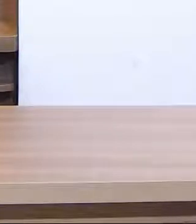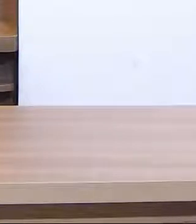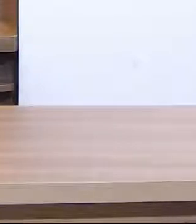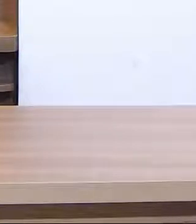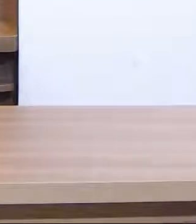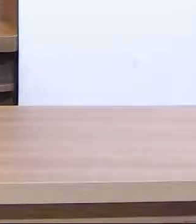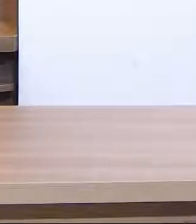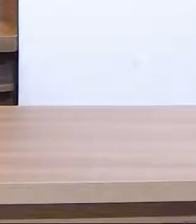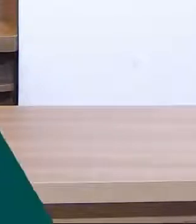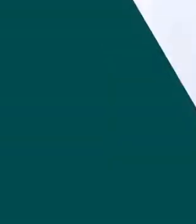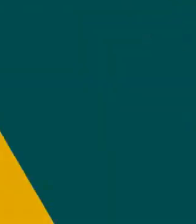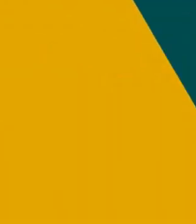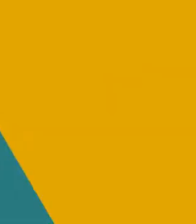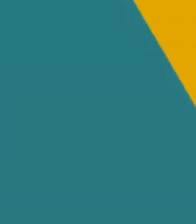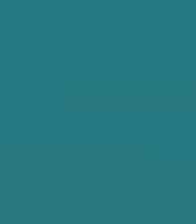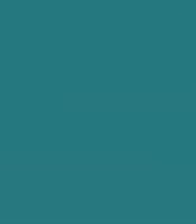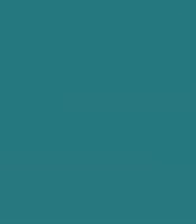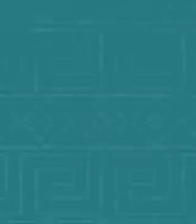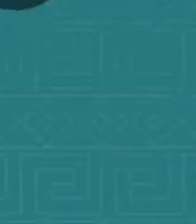passar para eles vamos lá